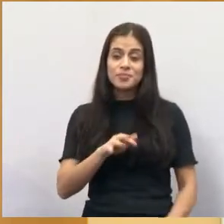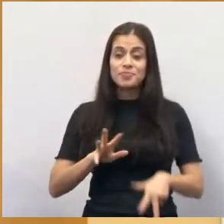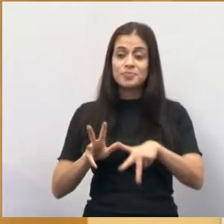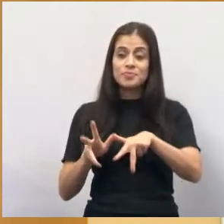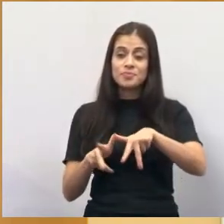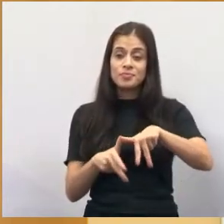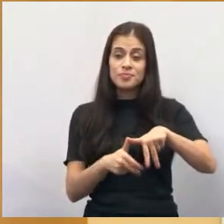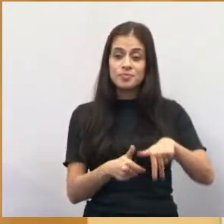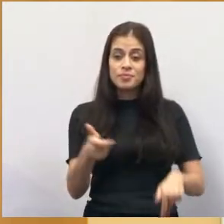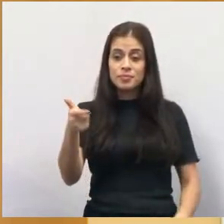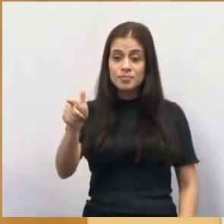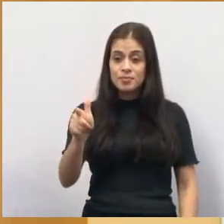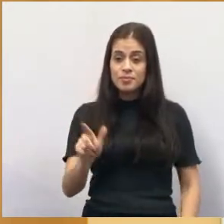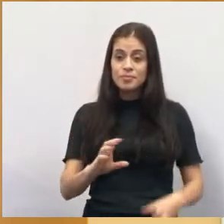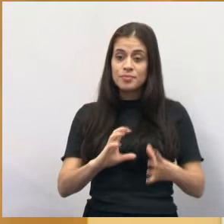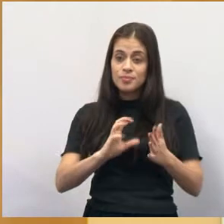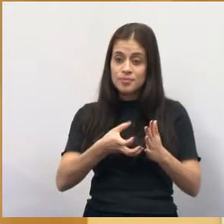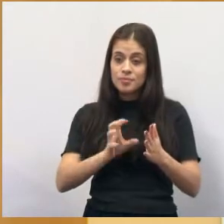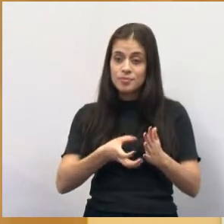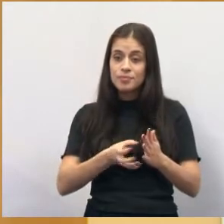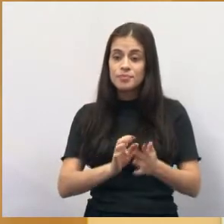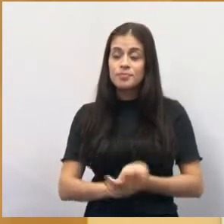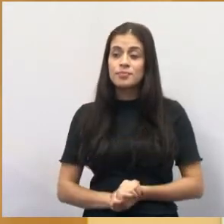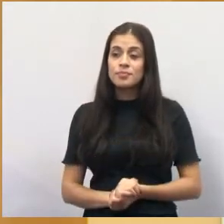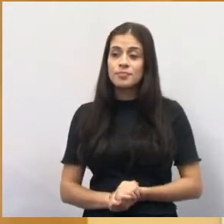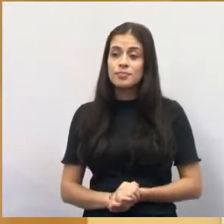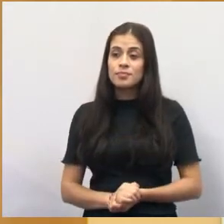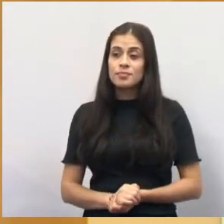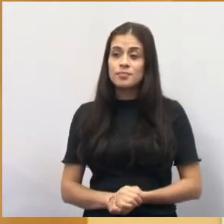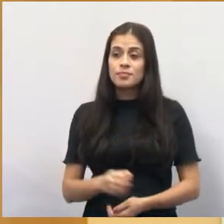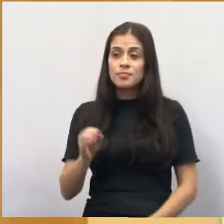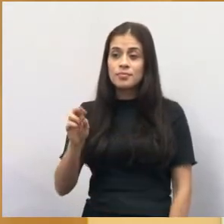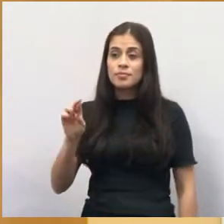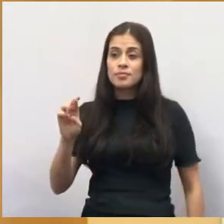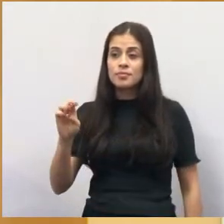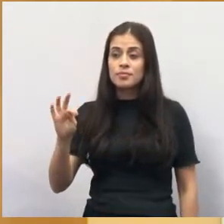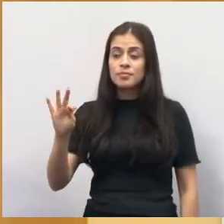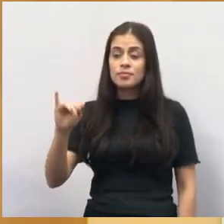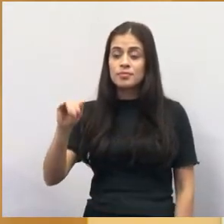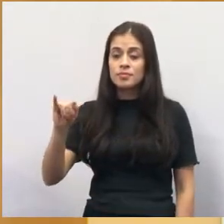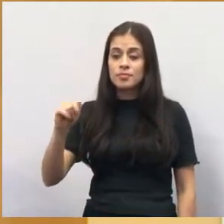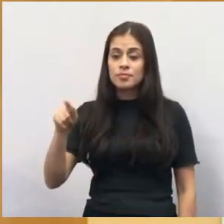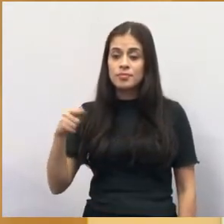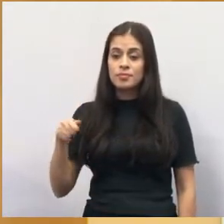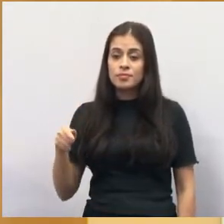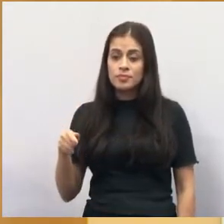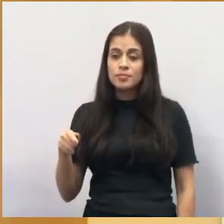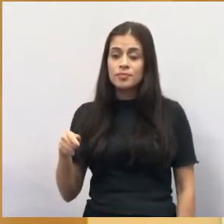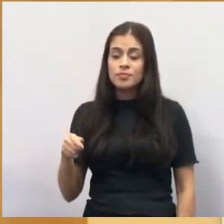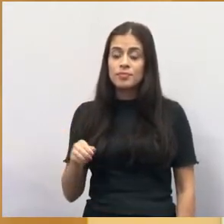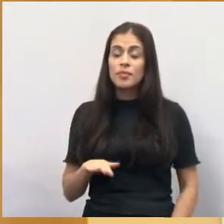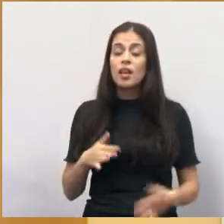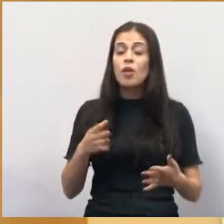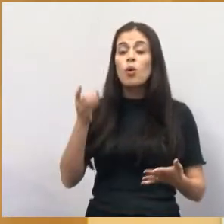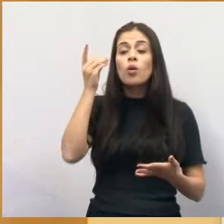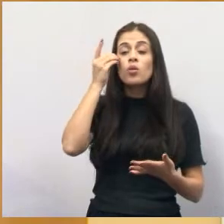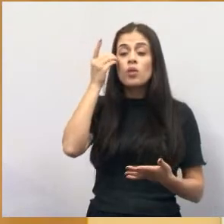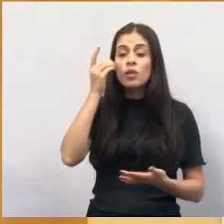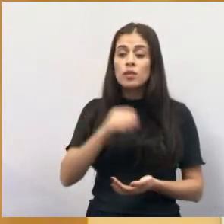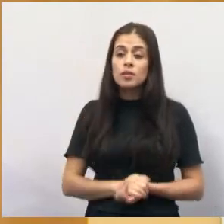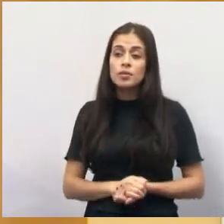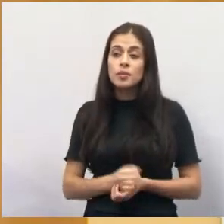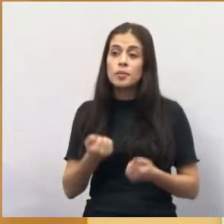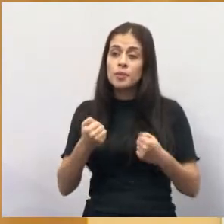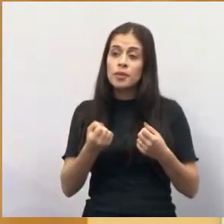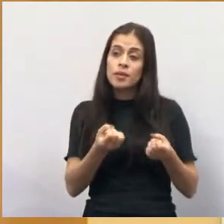Mas e o seu Ortiz Júnior? E o Dória, que invadiu terra pública, e teve que devolver? Mas não devolveu por